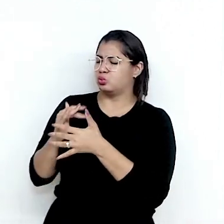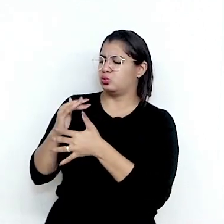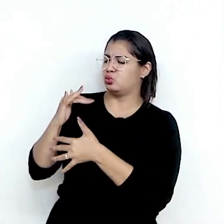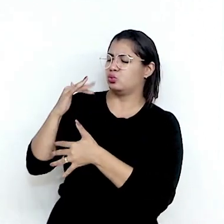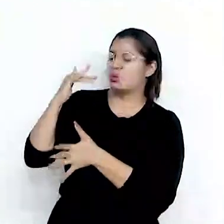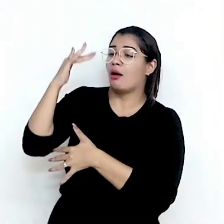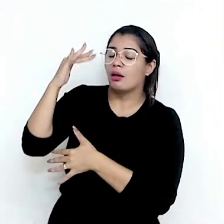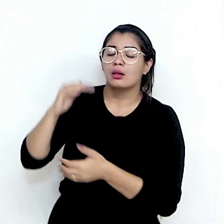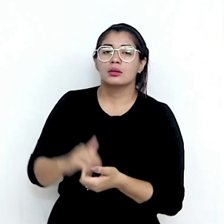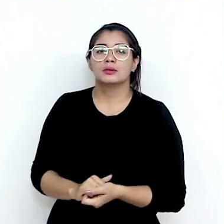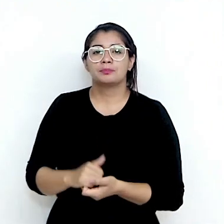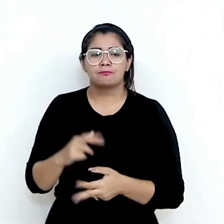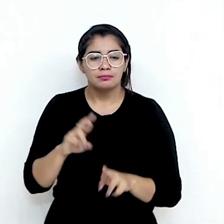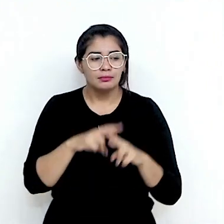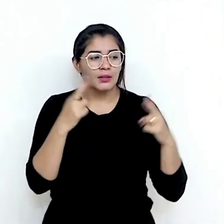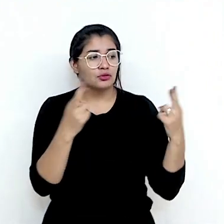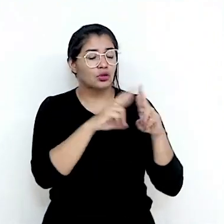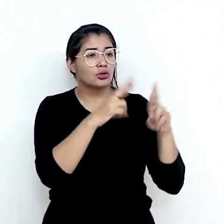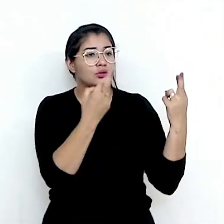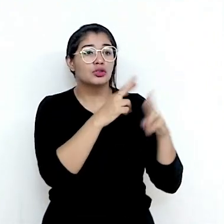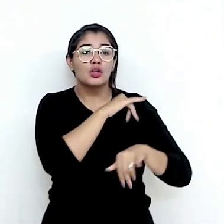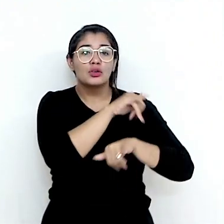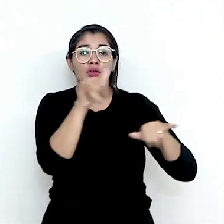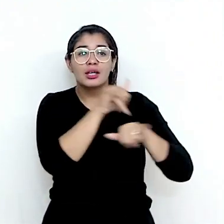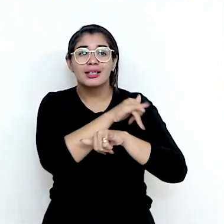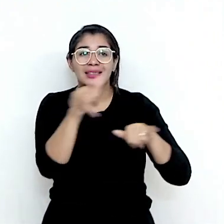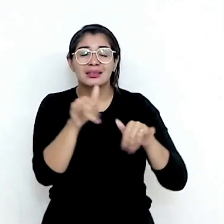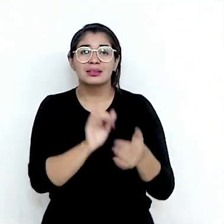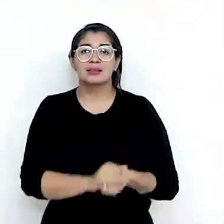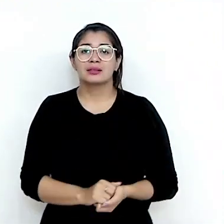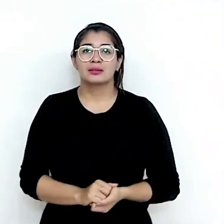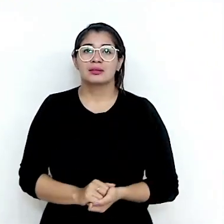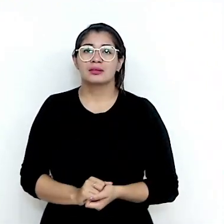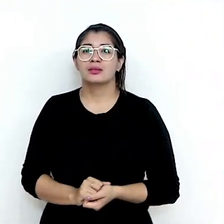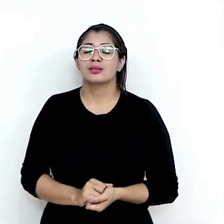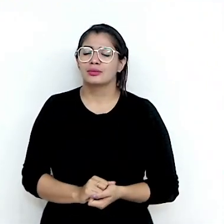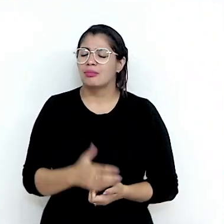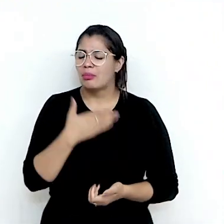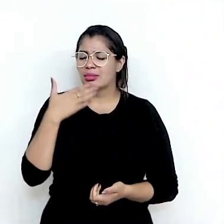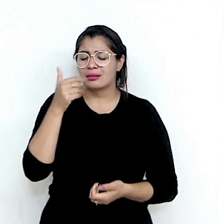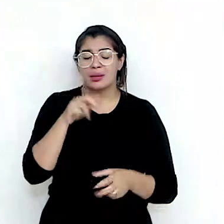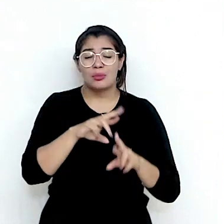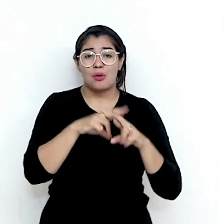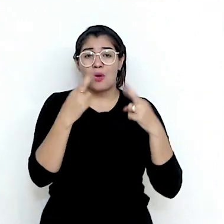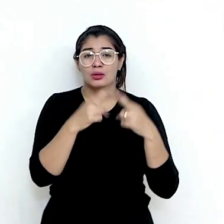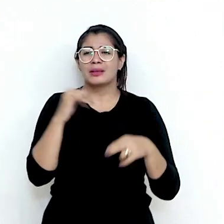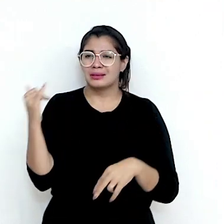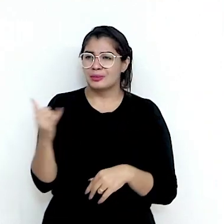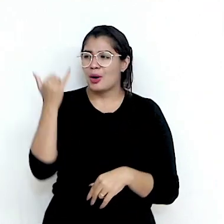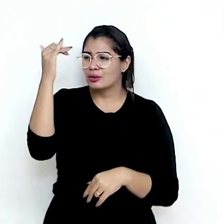a necessidade de rotas e escoamento de tráfego de dados, ele vai aumentar sobremaneira, é bastante